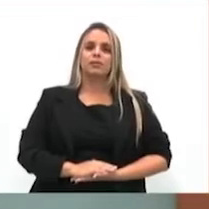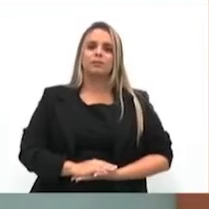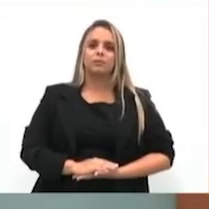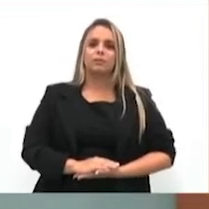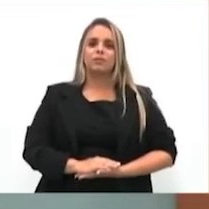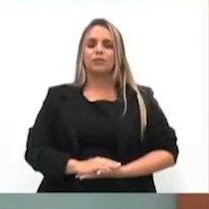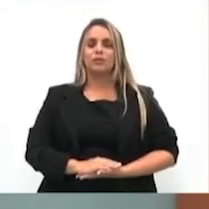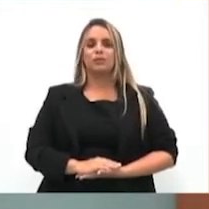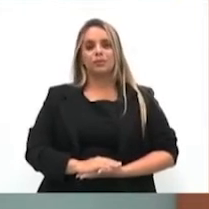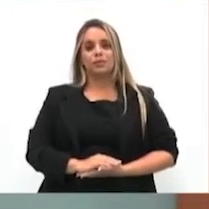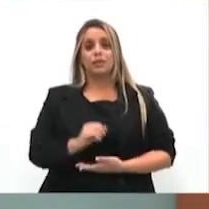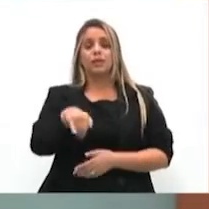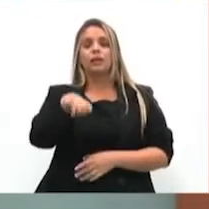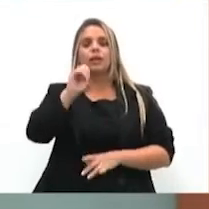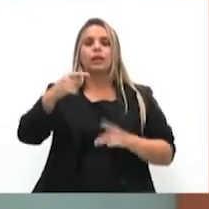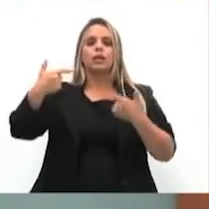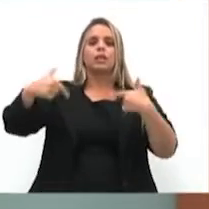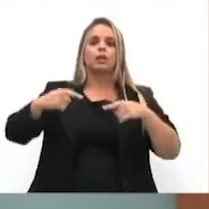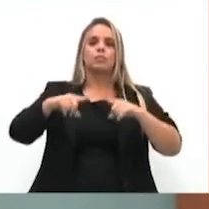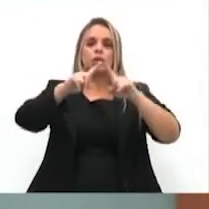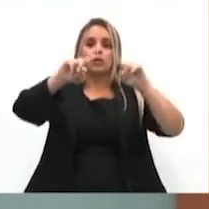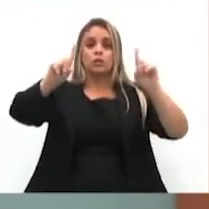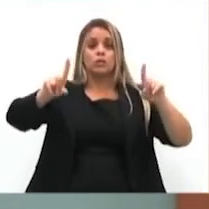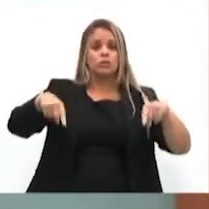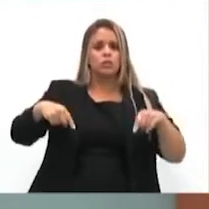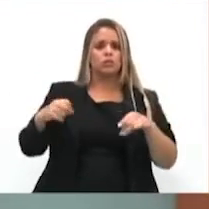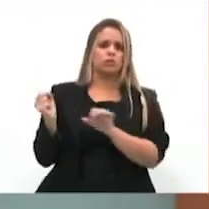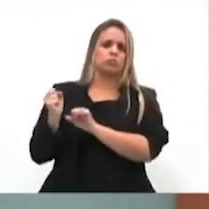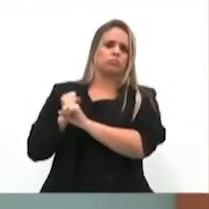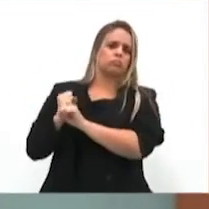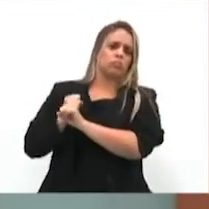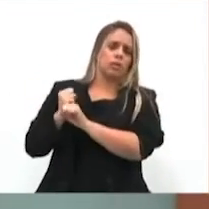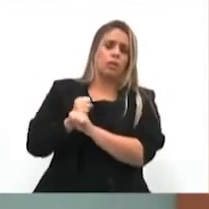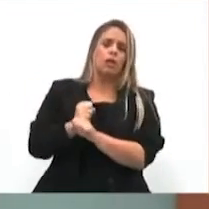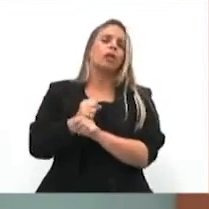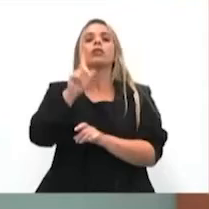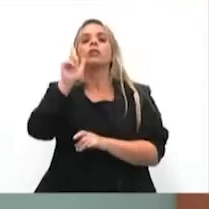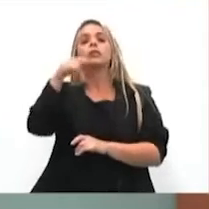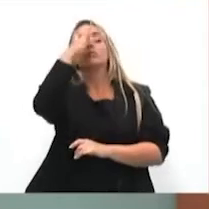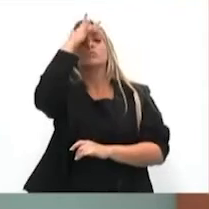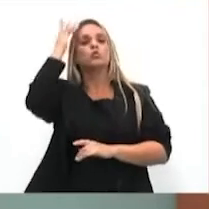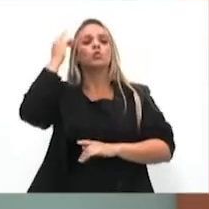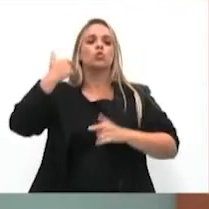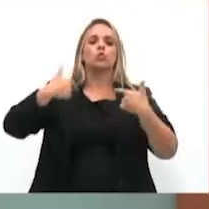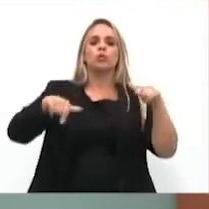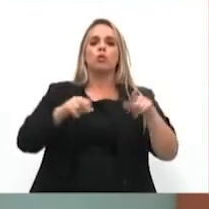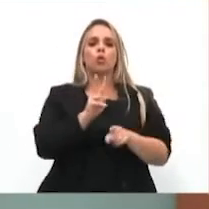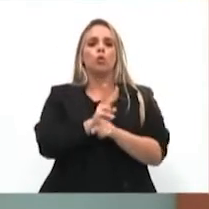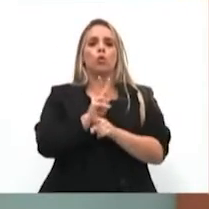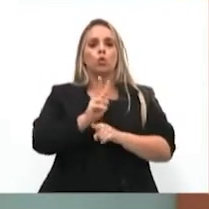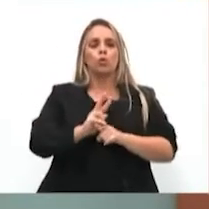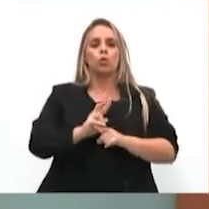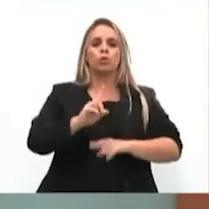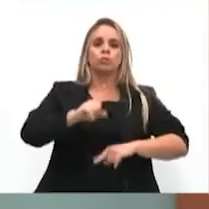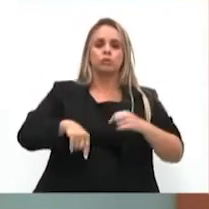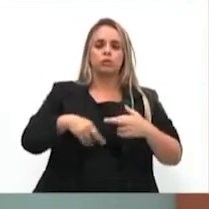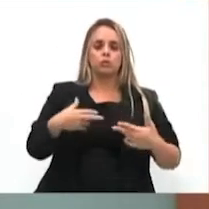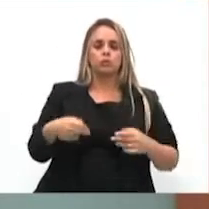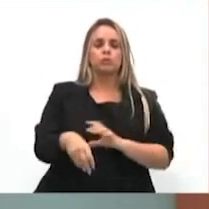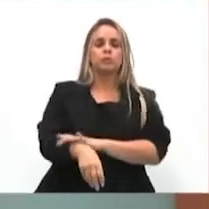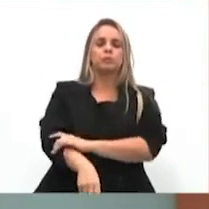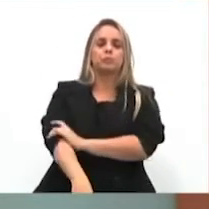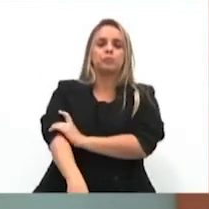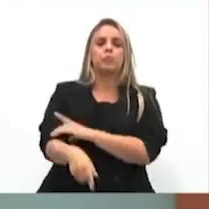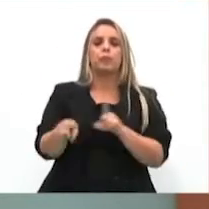Quem é servidor público de carreira, que zela pelo patrimônio público, que zela por